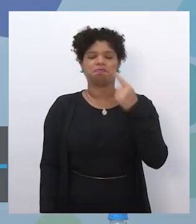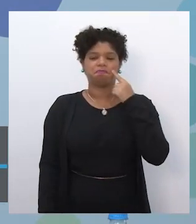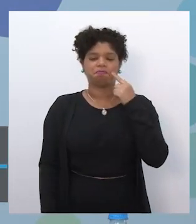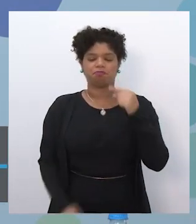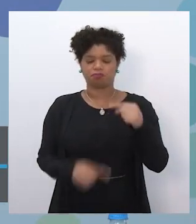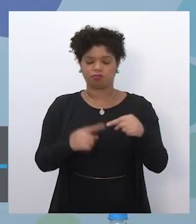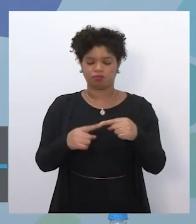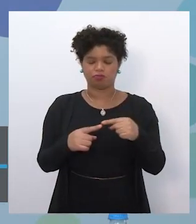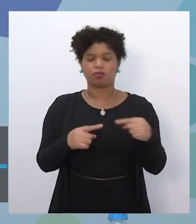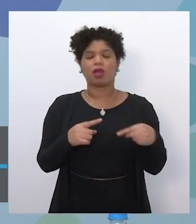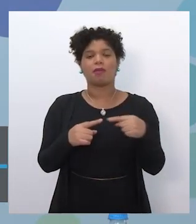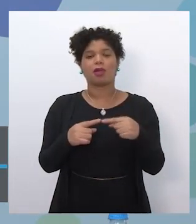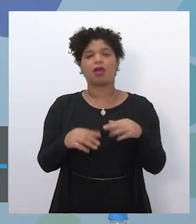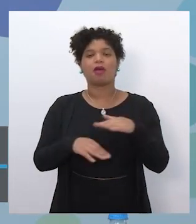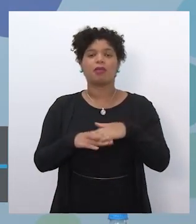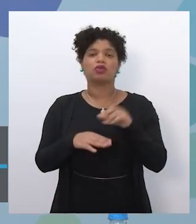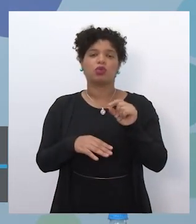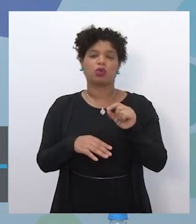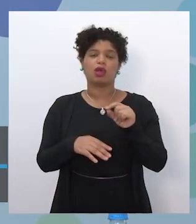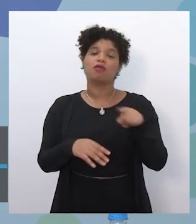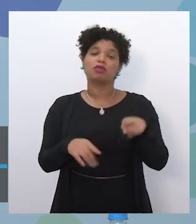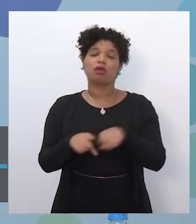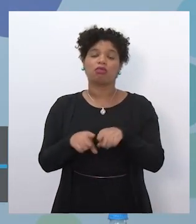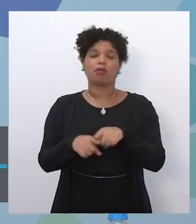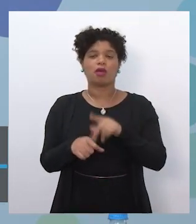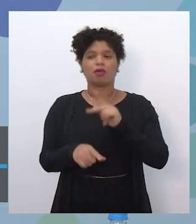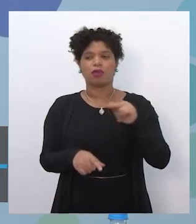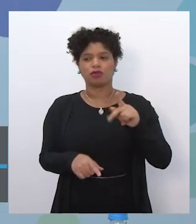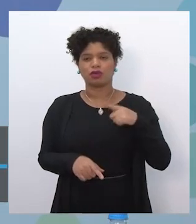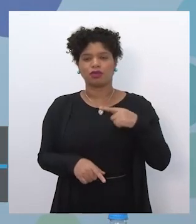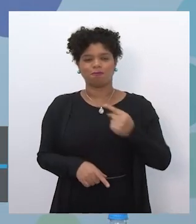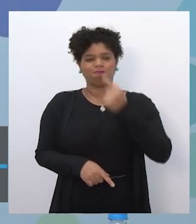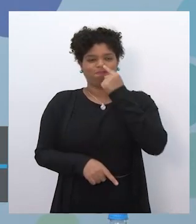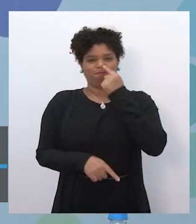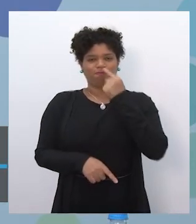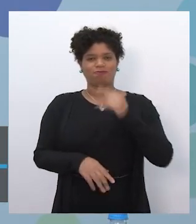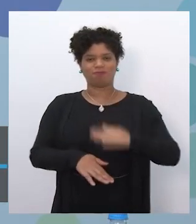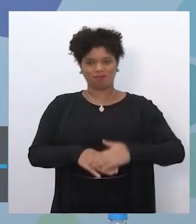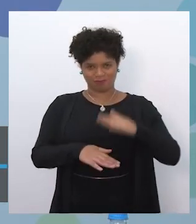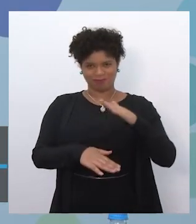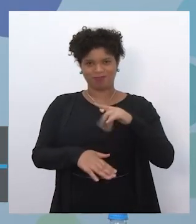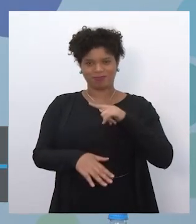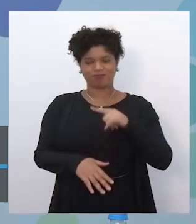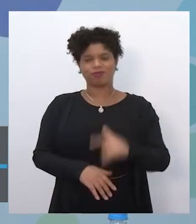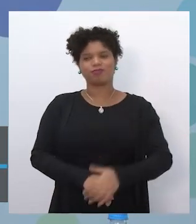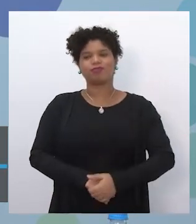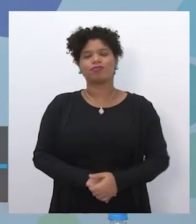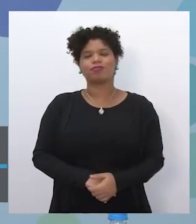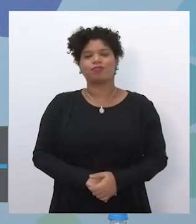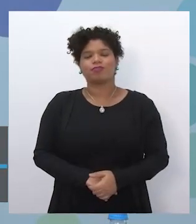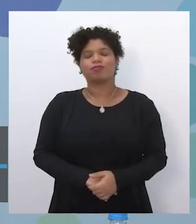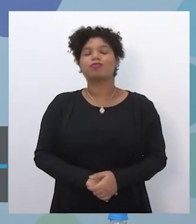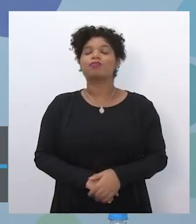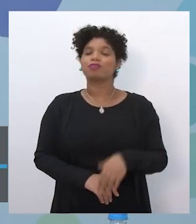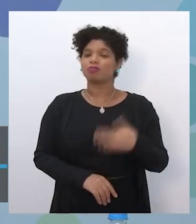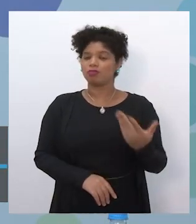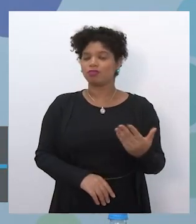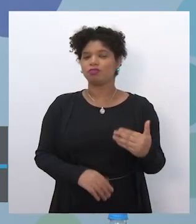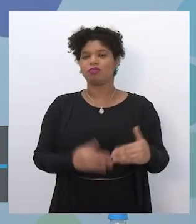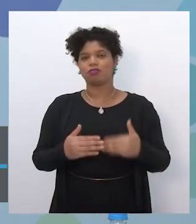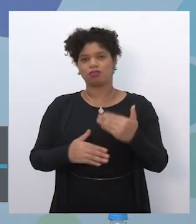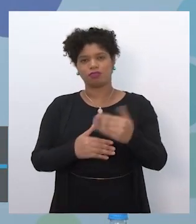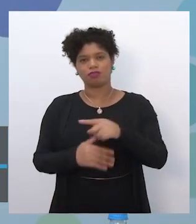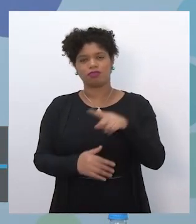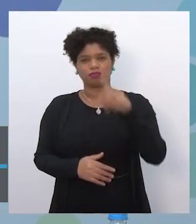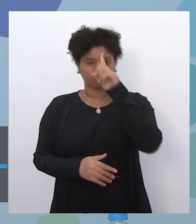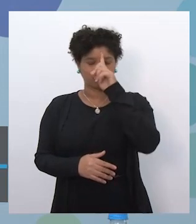eles e que também você de alguma forma tenha uma afinidade maior para querer mediar junto deles. Então, isso vai ser um processo que vocês